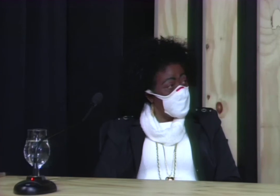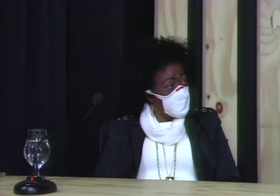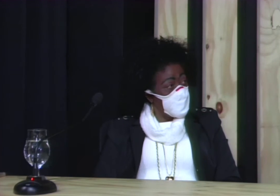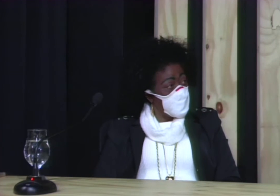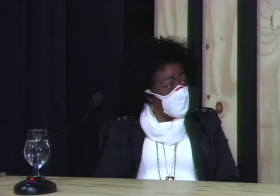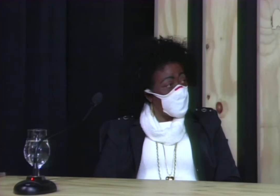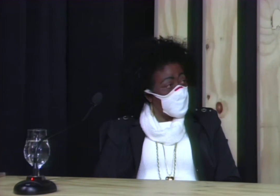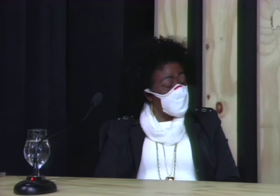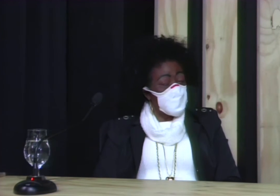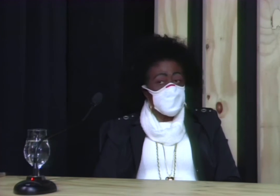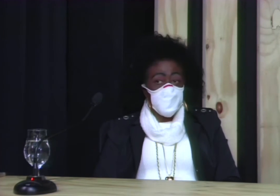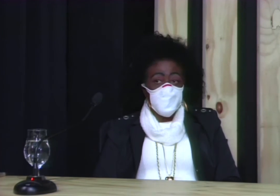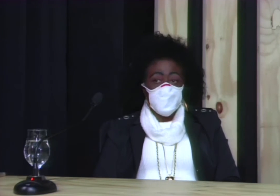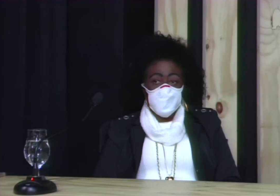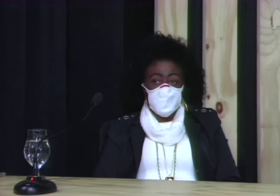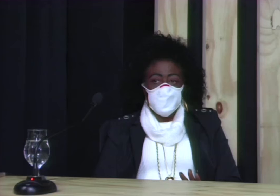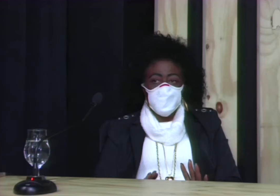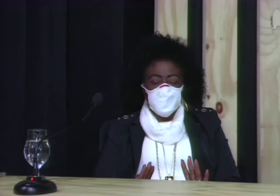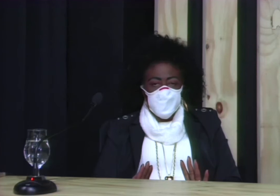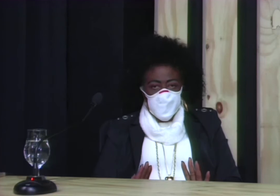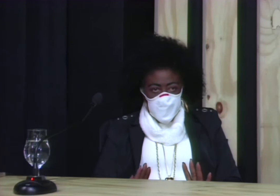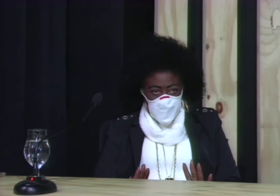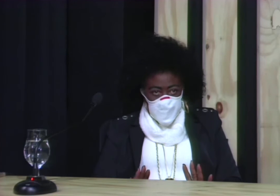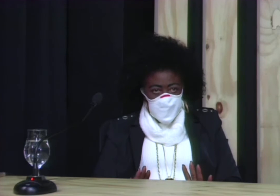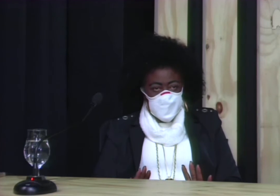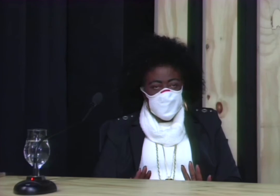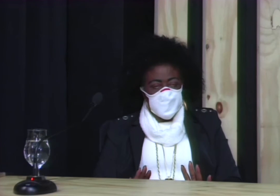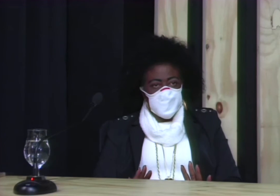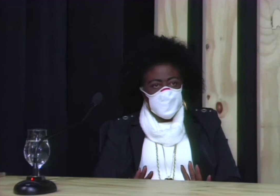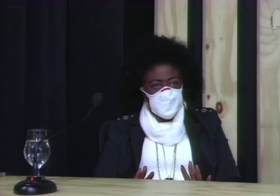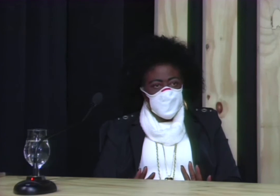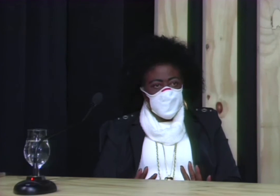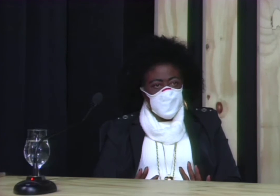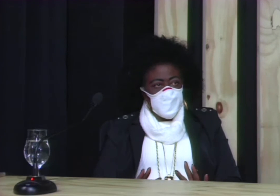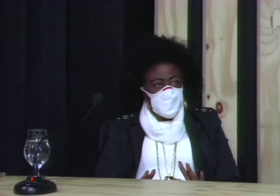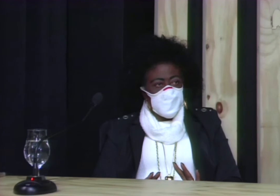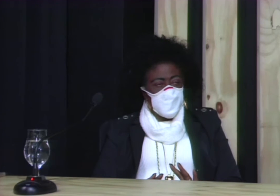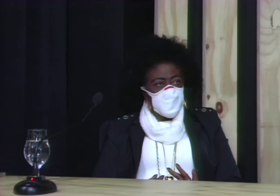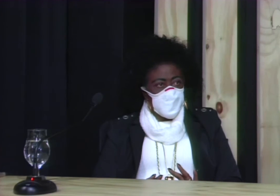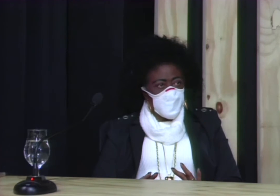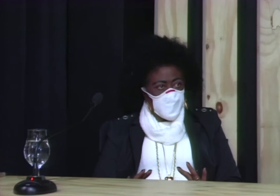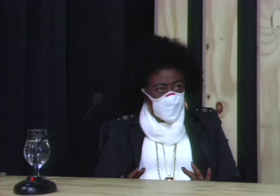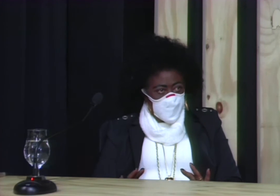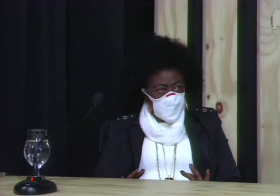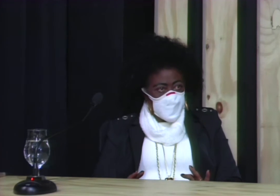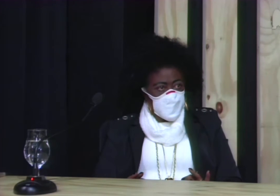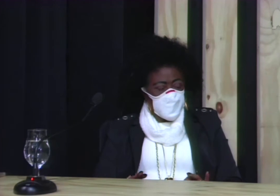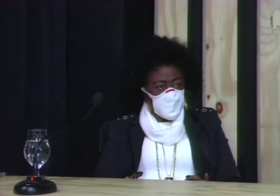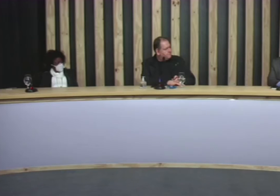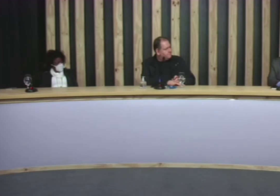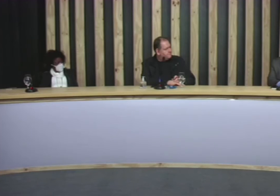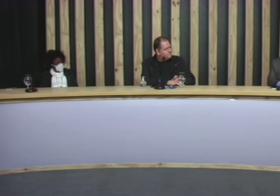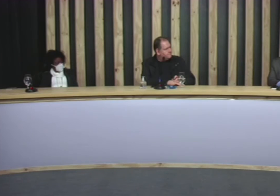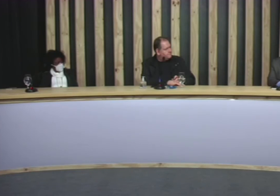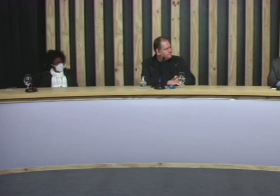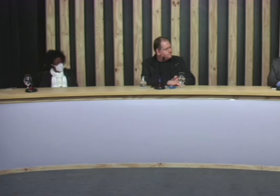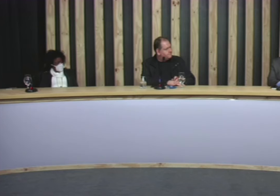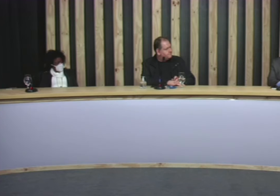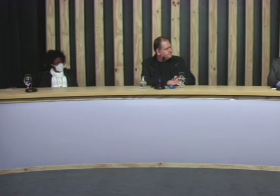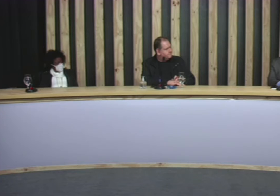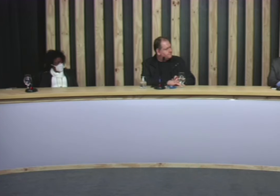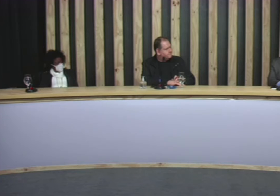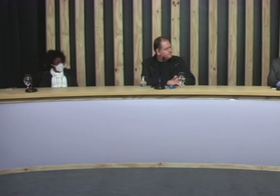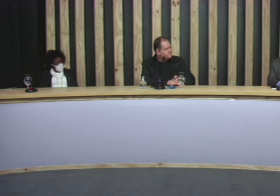a lei? Porque a ordem judicial, ela era clara. Os termos eram claros. A sabe que